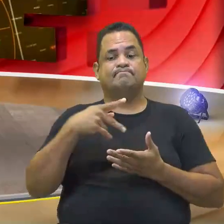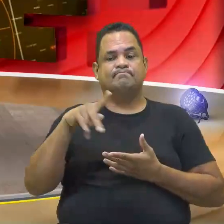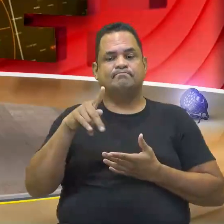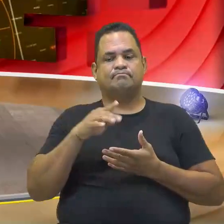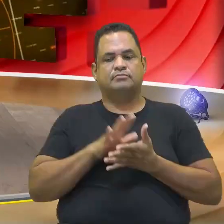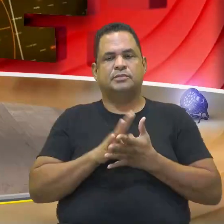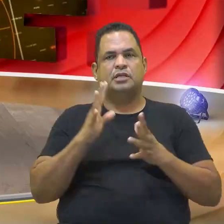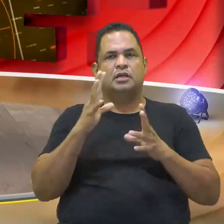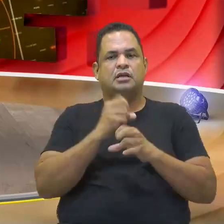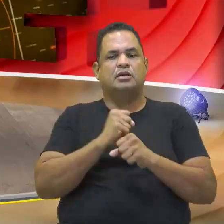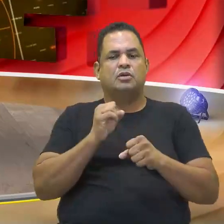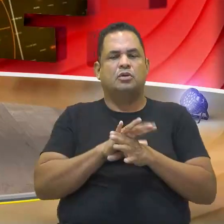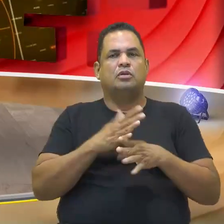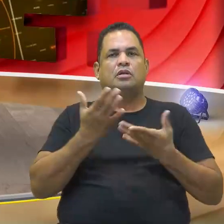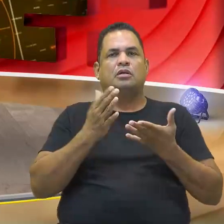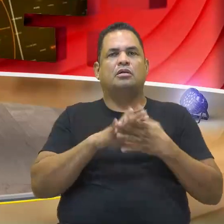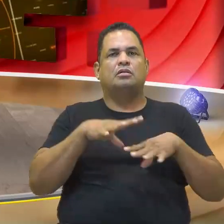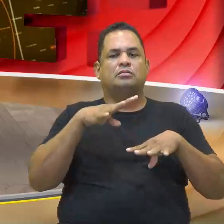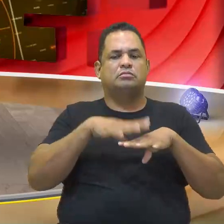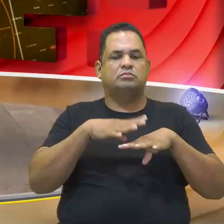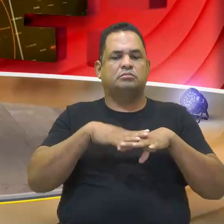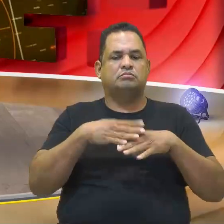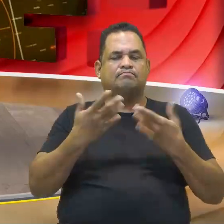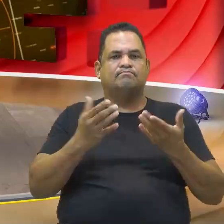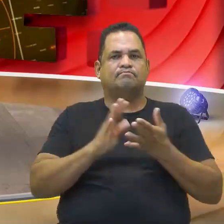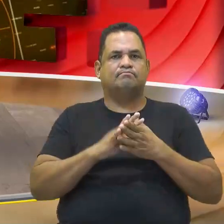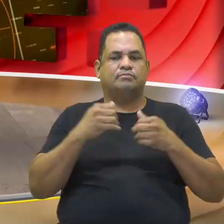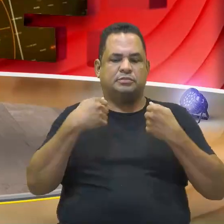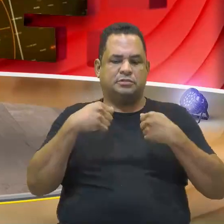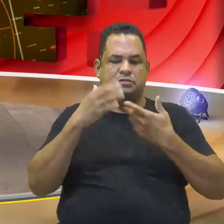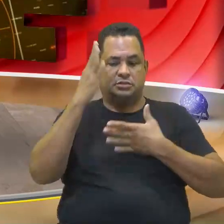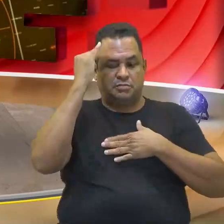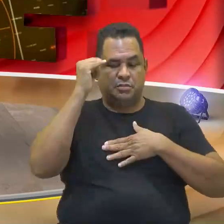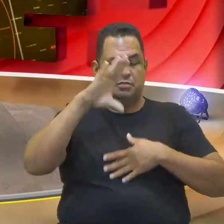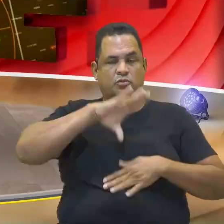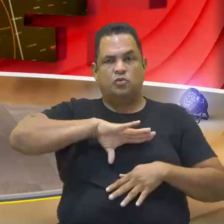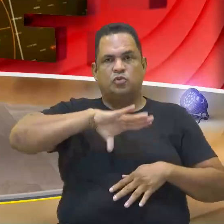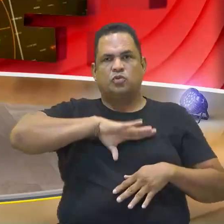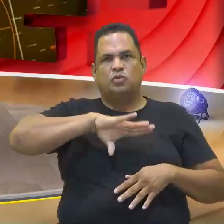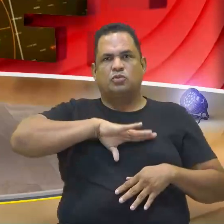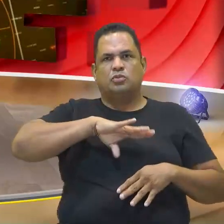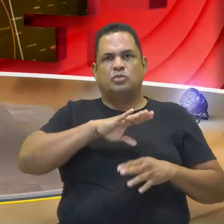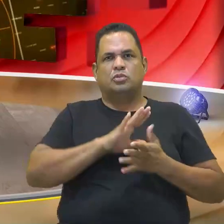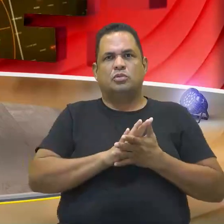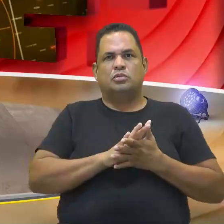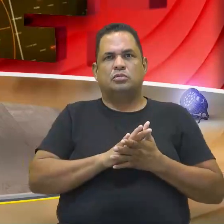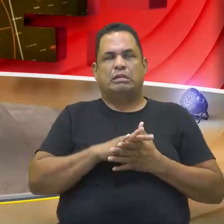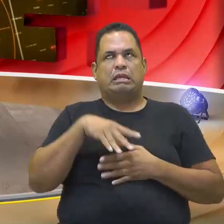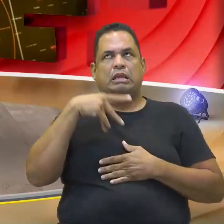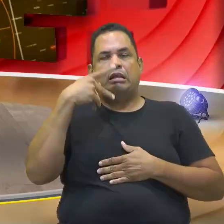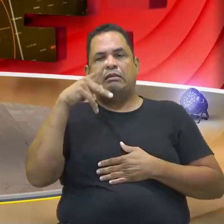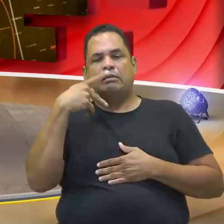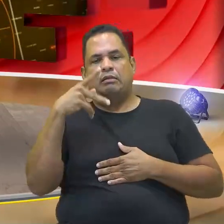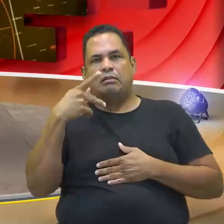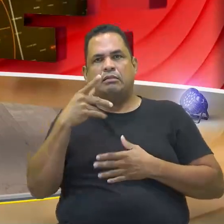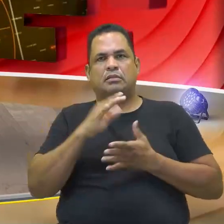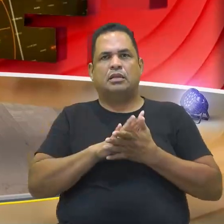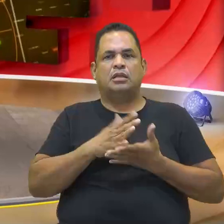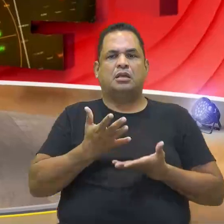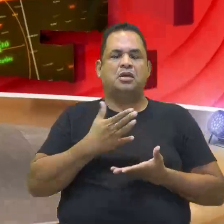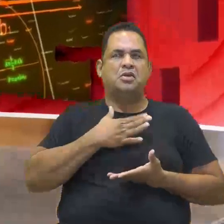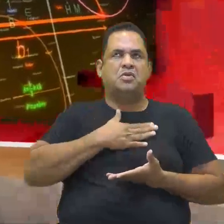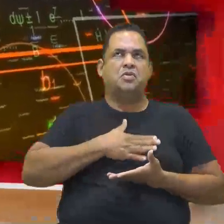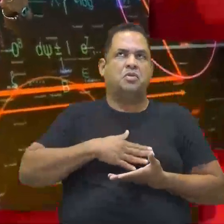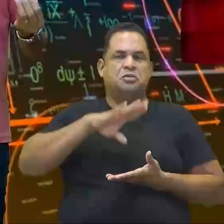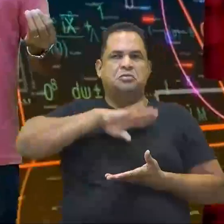matemática, eu preciso saber português? Ah, precisa. Ah, então, aquele discurso de, ah, eu gosto de português